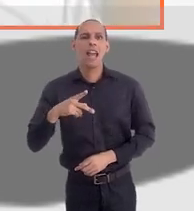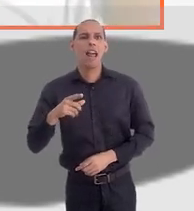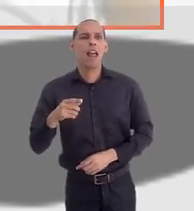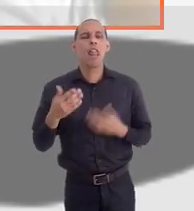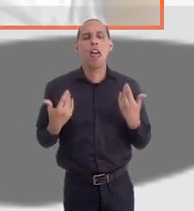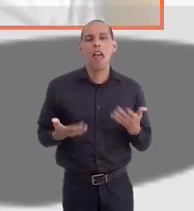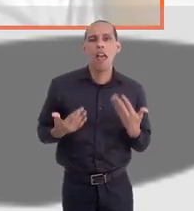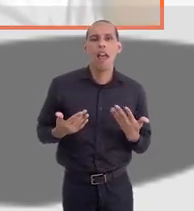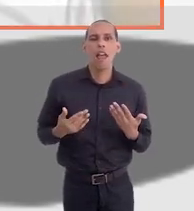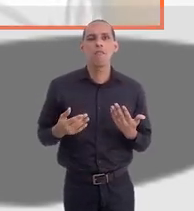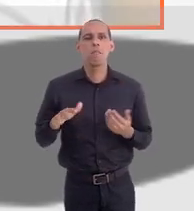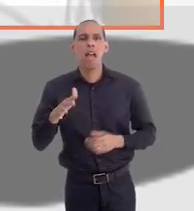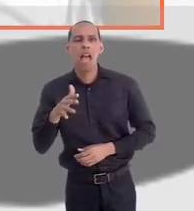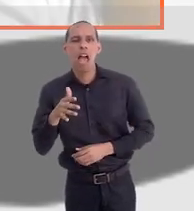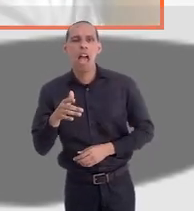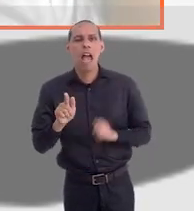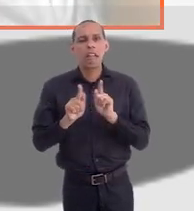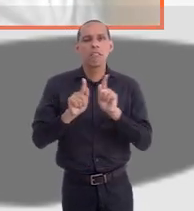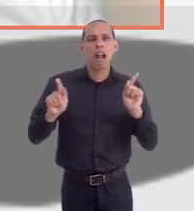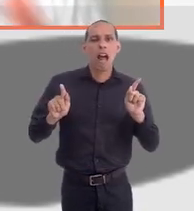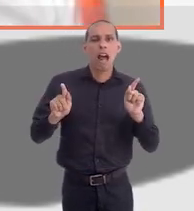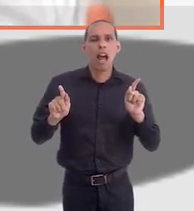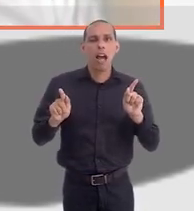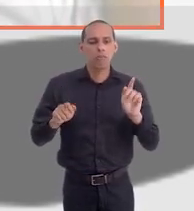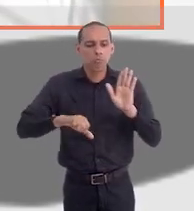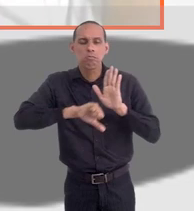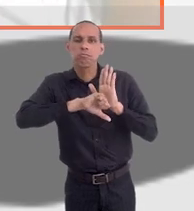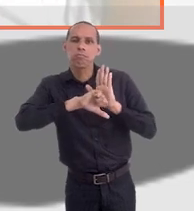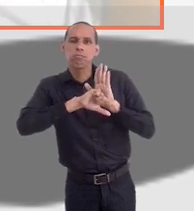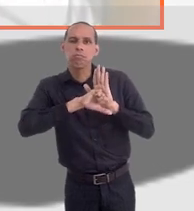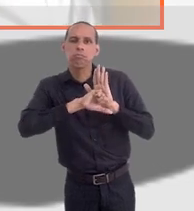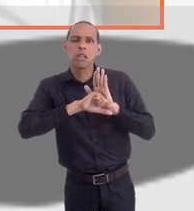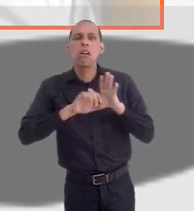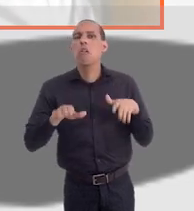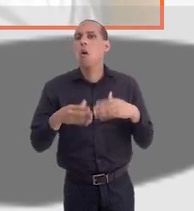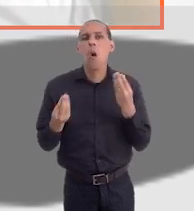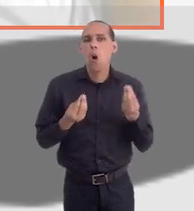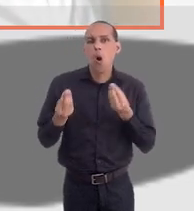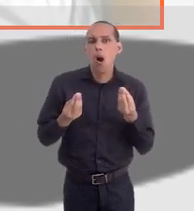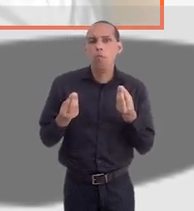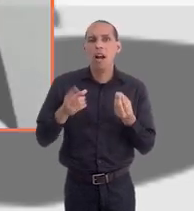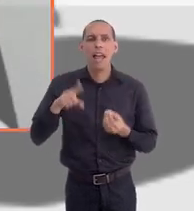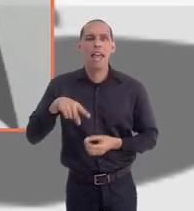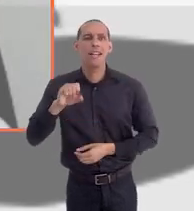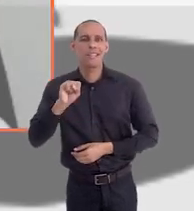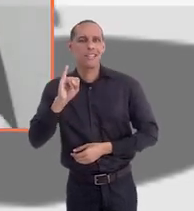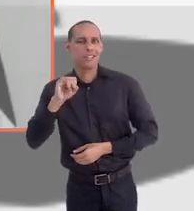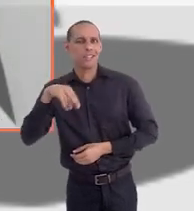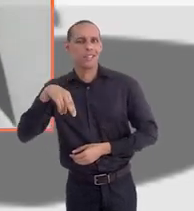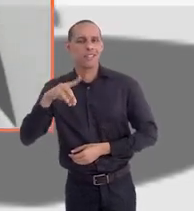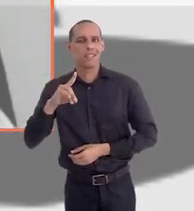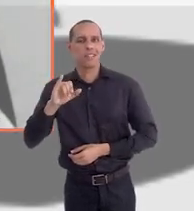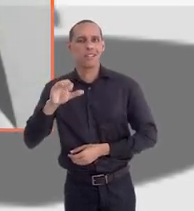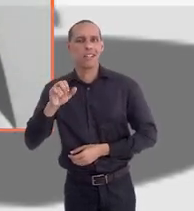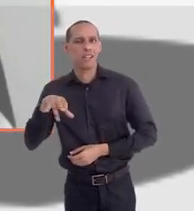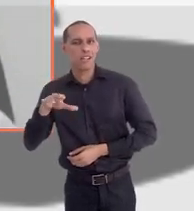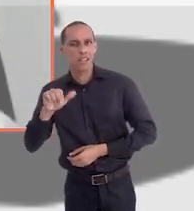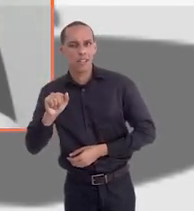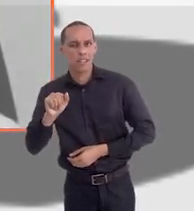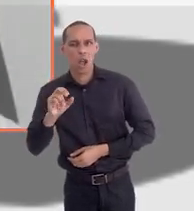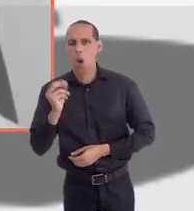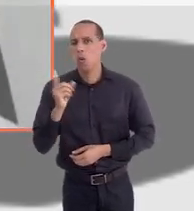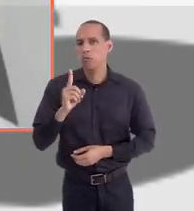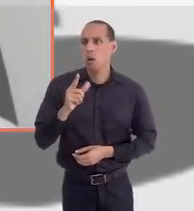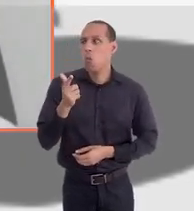média e grave, saber qual é o meio de apuração dessa transgressão, sindicância ou processo administrativo disciplinar, saber que dentro desse